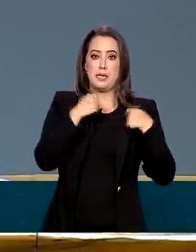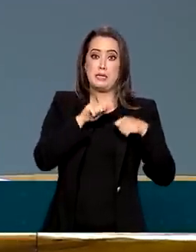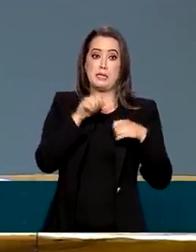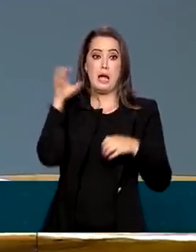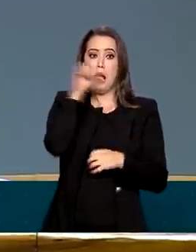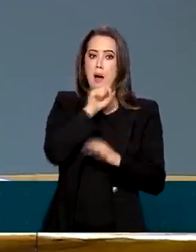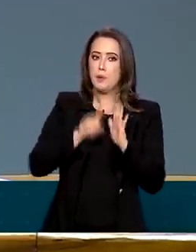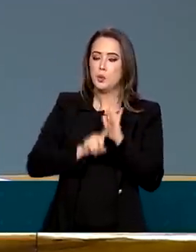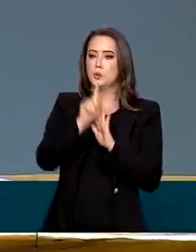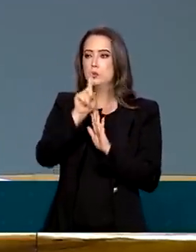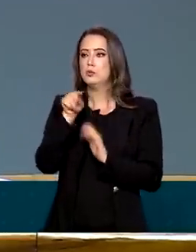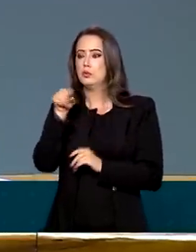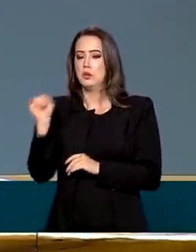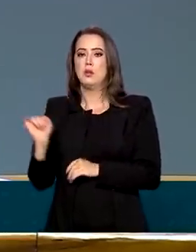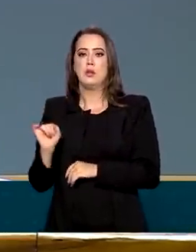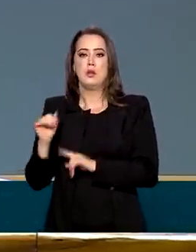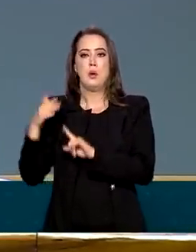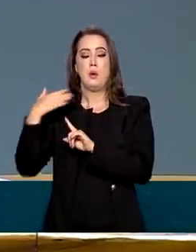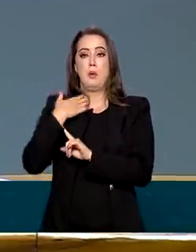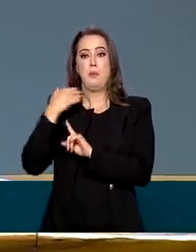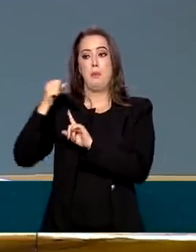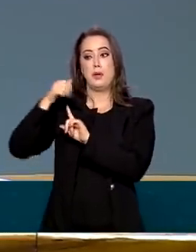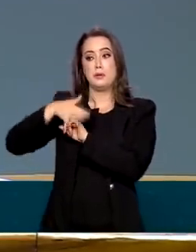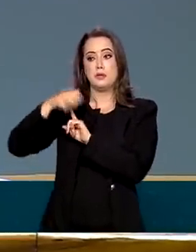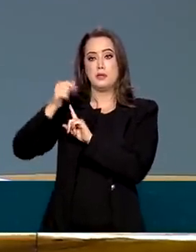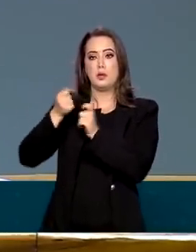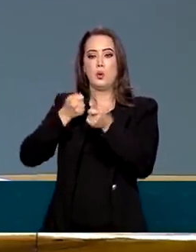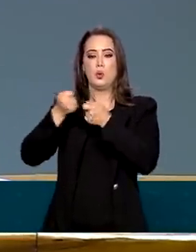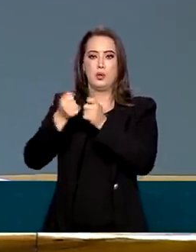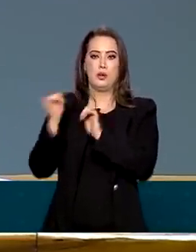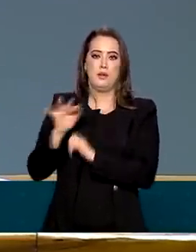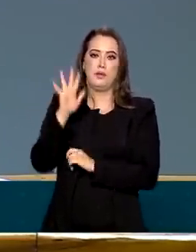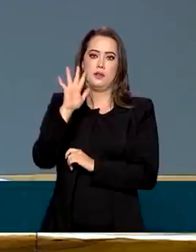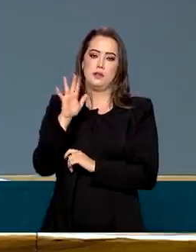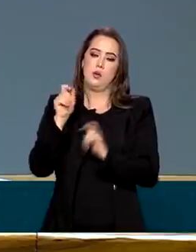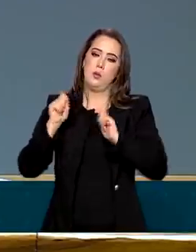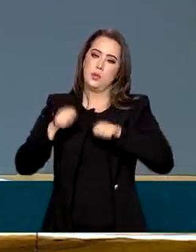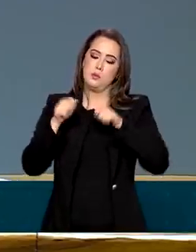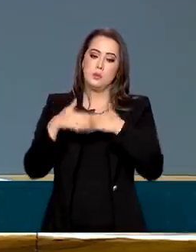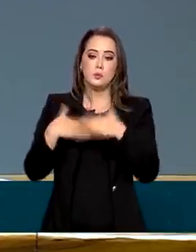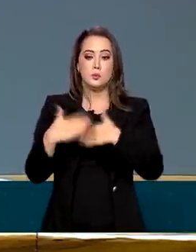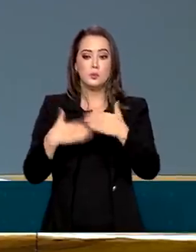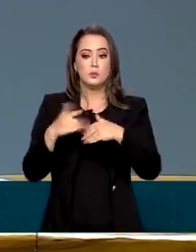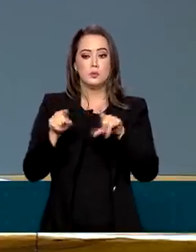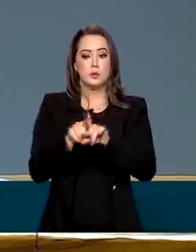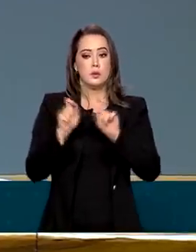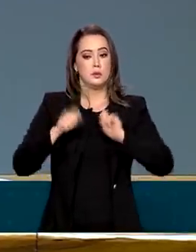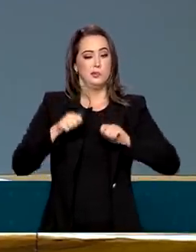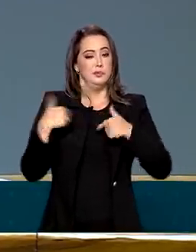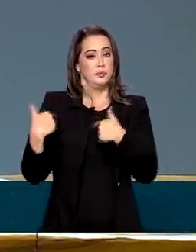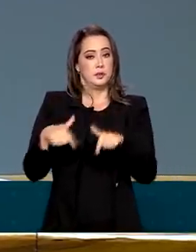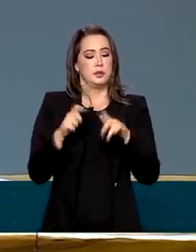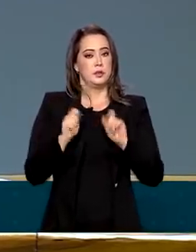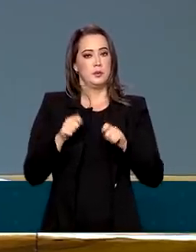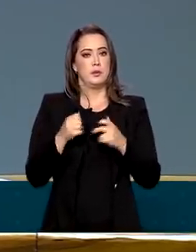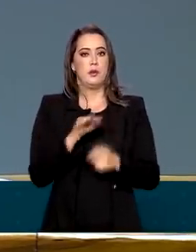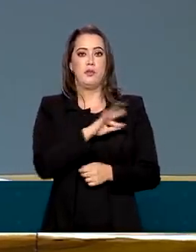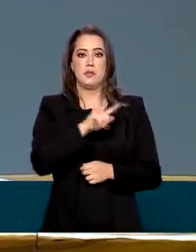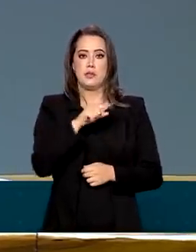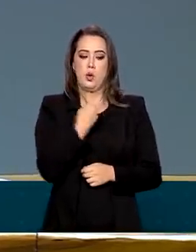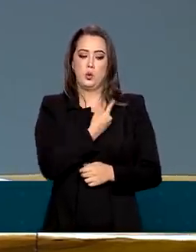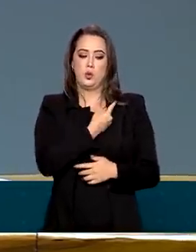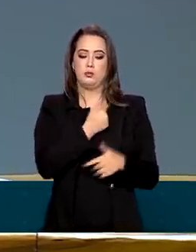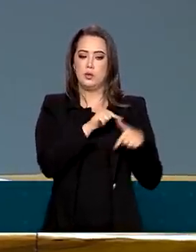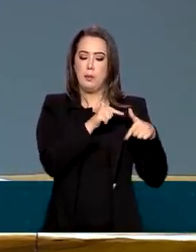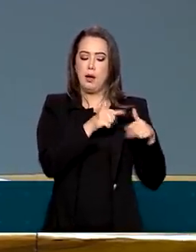Quem cuida de inflação é o Banco Central. quem tem que dar condições de sustentabilidade para ele poder trabalhar direito é o fiscal do nosso